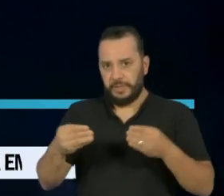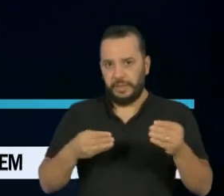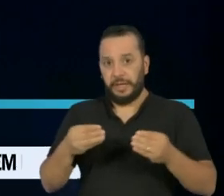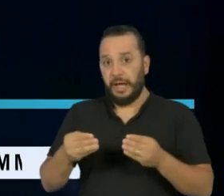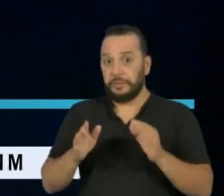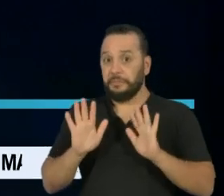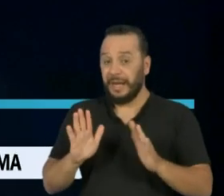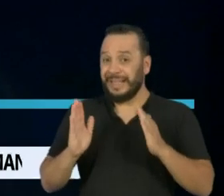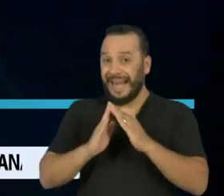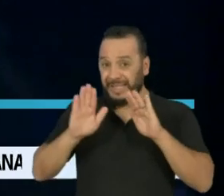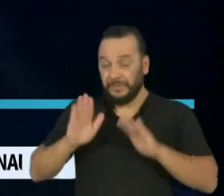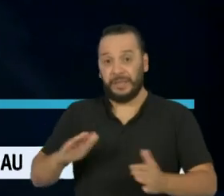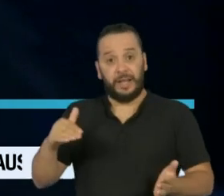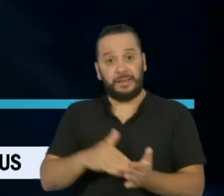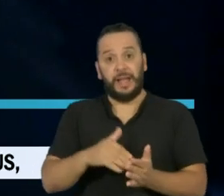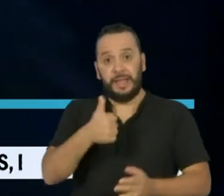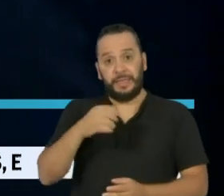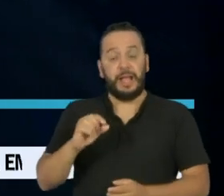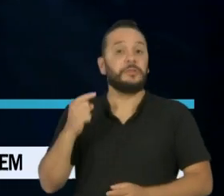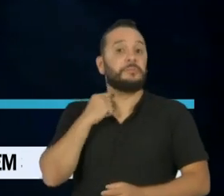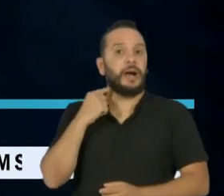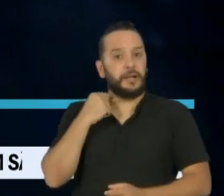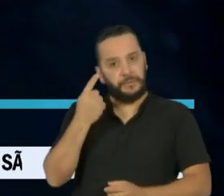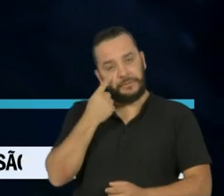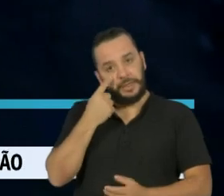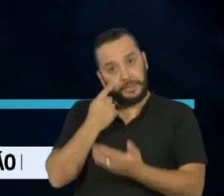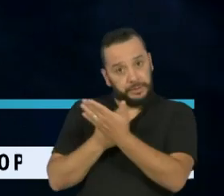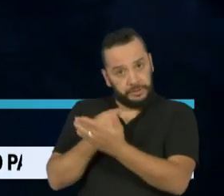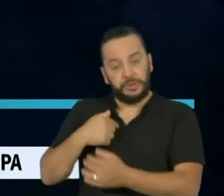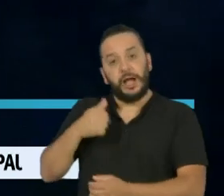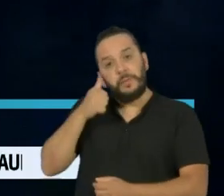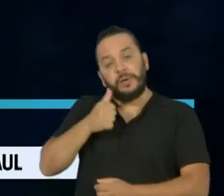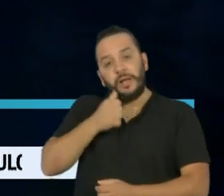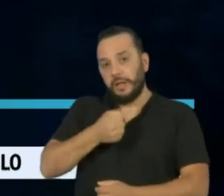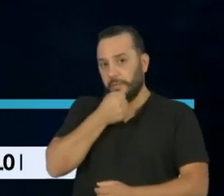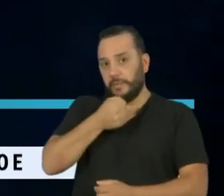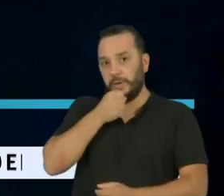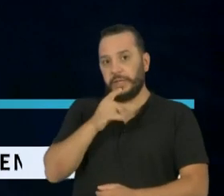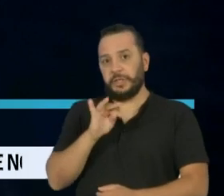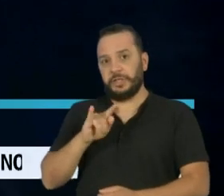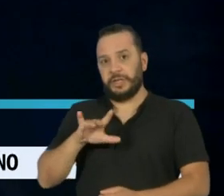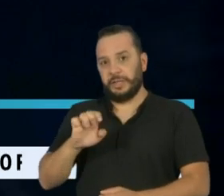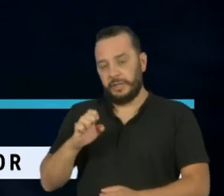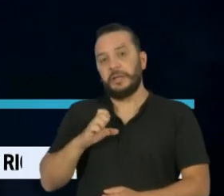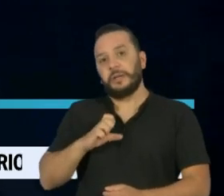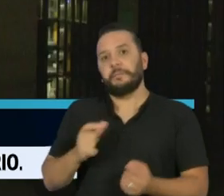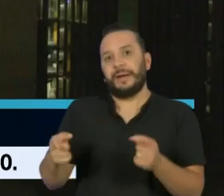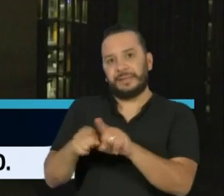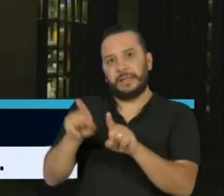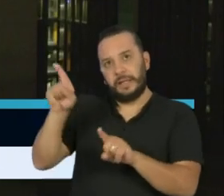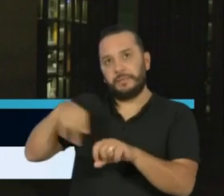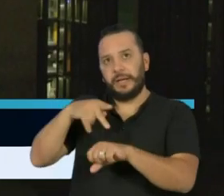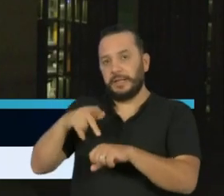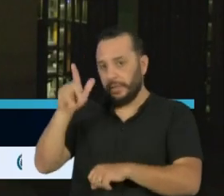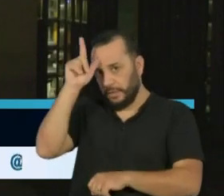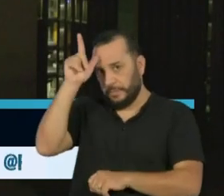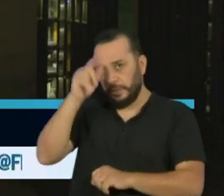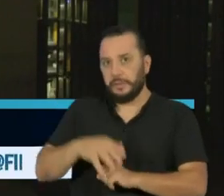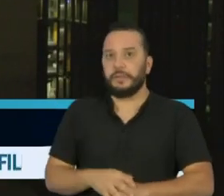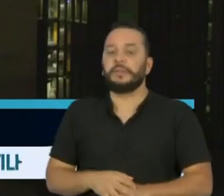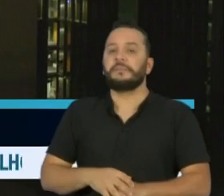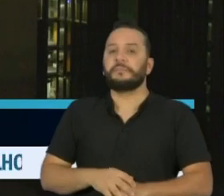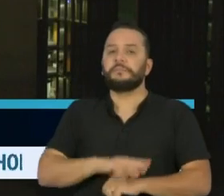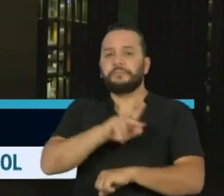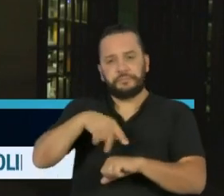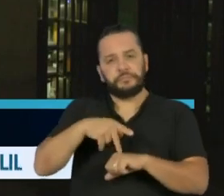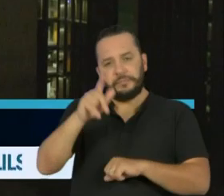10 de maio. Veja na reportagem da correspondente da Deutsche Welle, Cristiane Ramalho, nossa parceira na Alemanha. A Alemanha